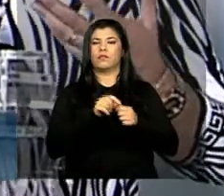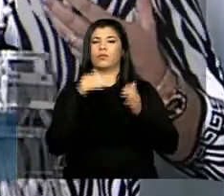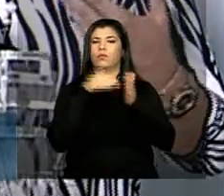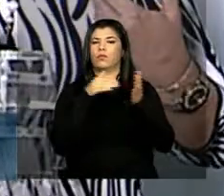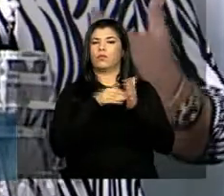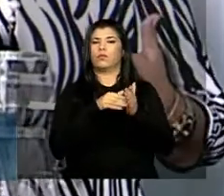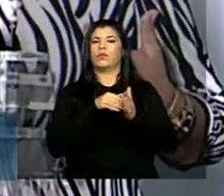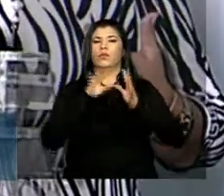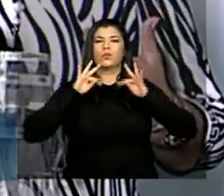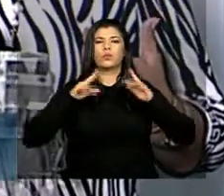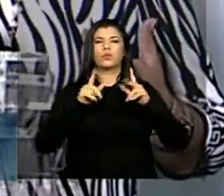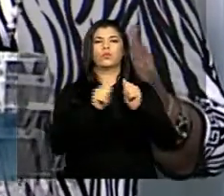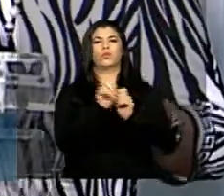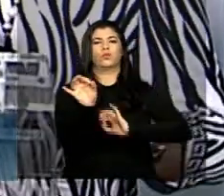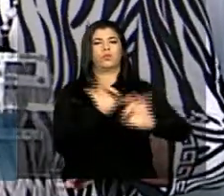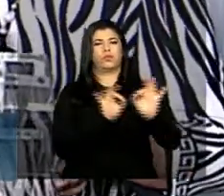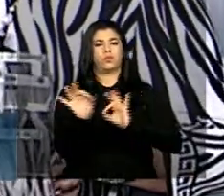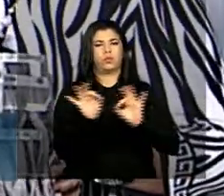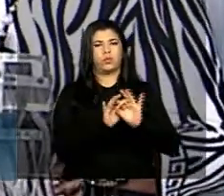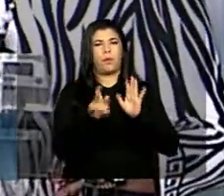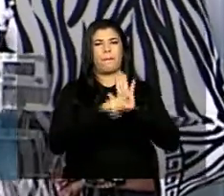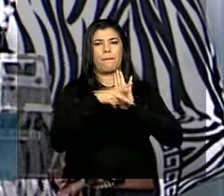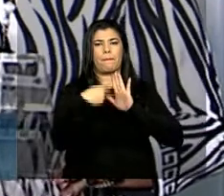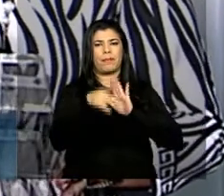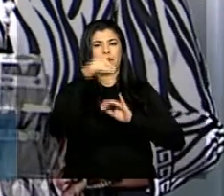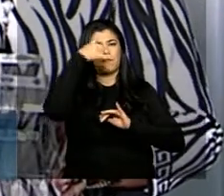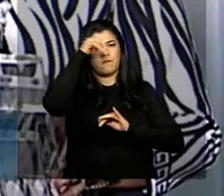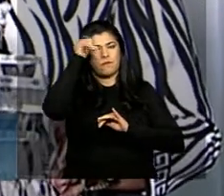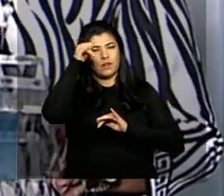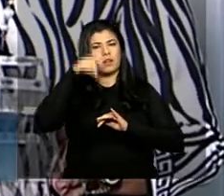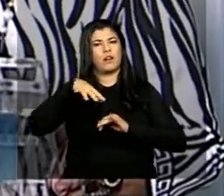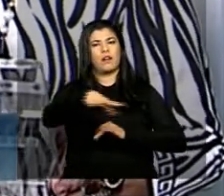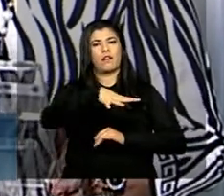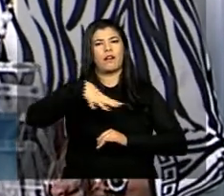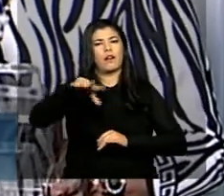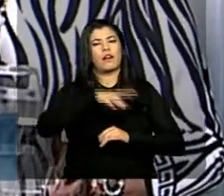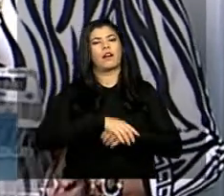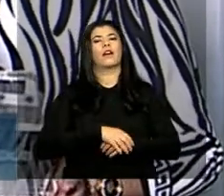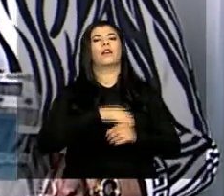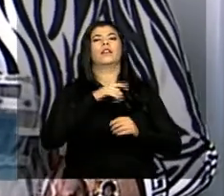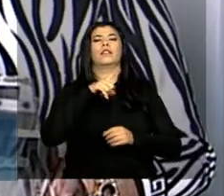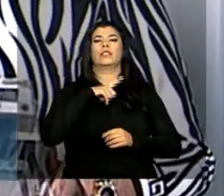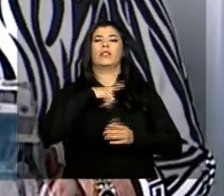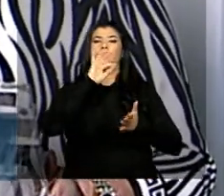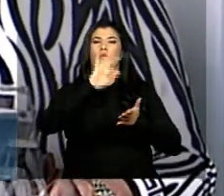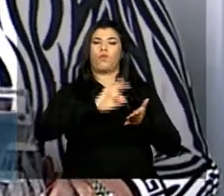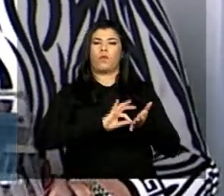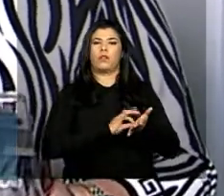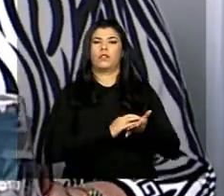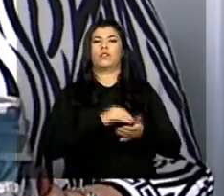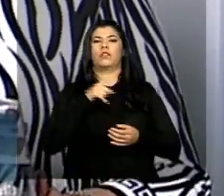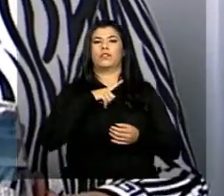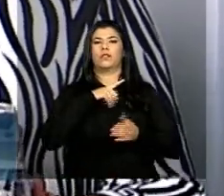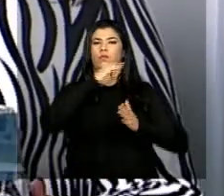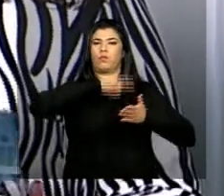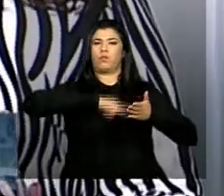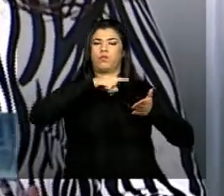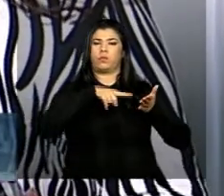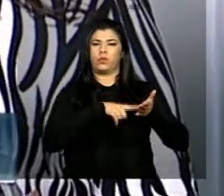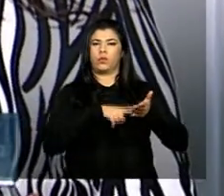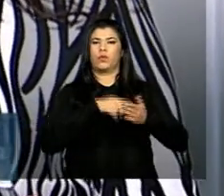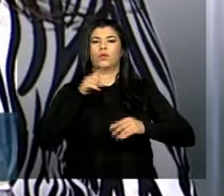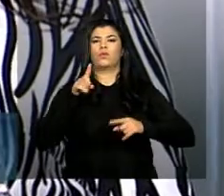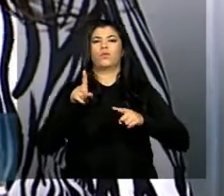final de todas as propriedades rurais estarem cadastradas no CAR, nós teremos um instrumento muito poderoso,